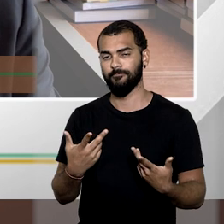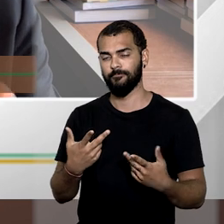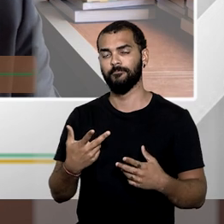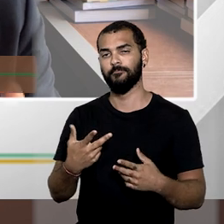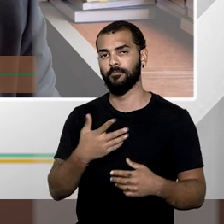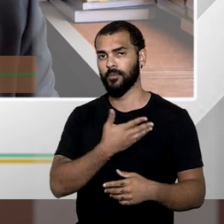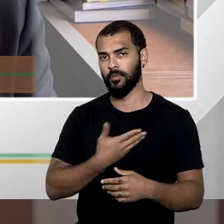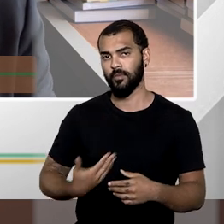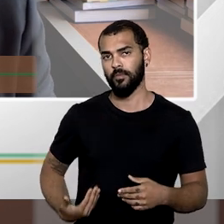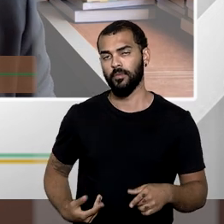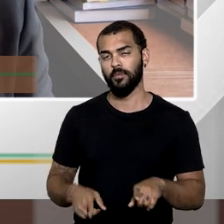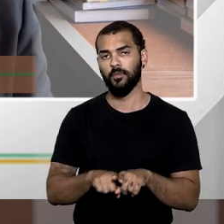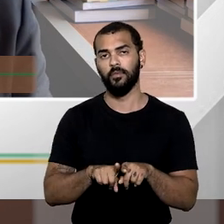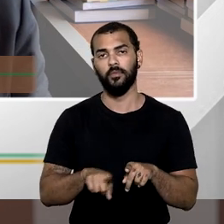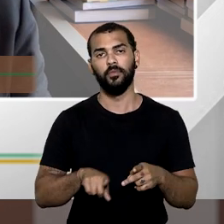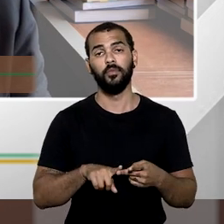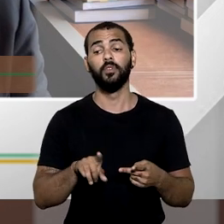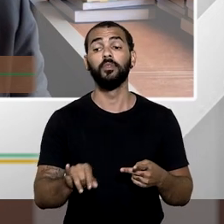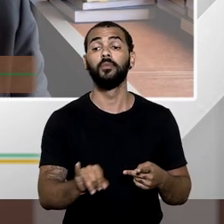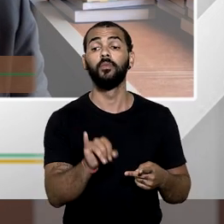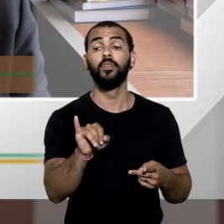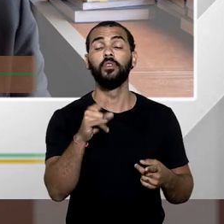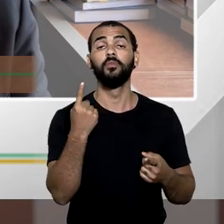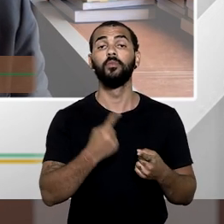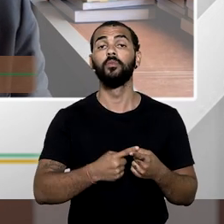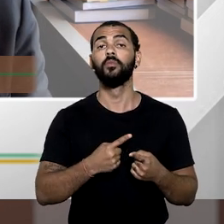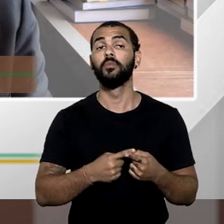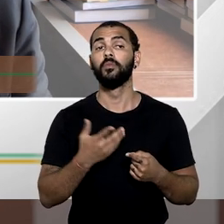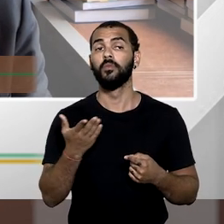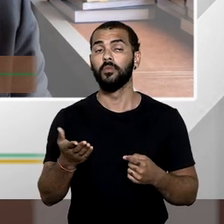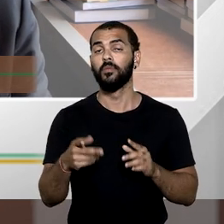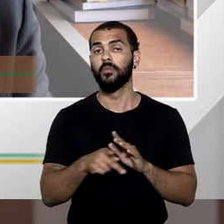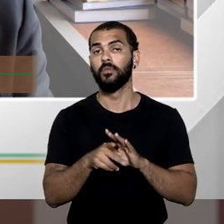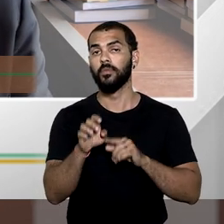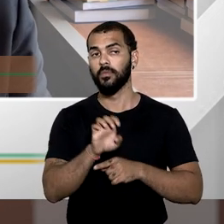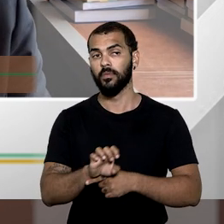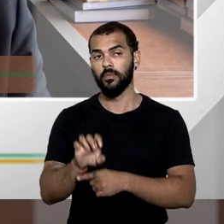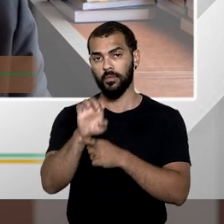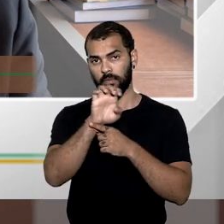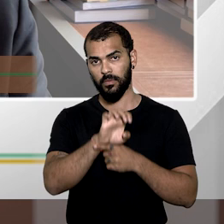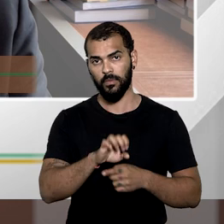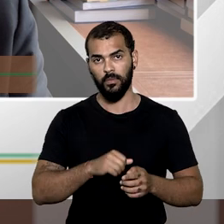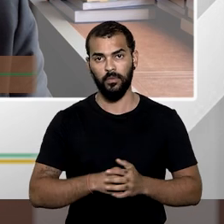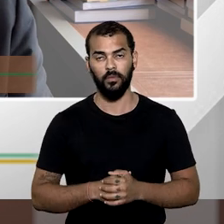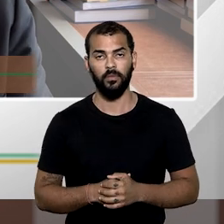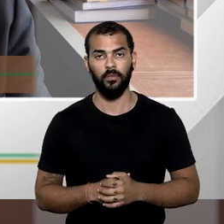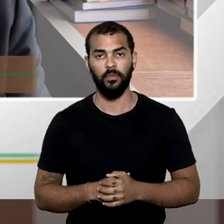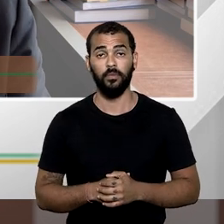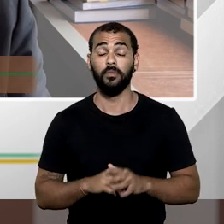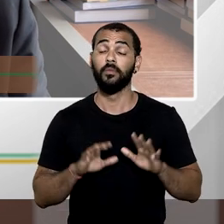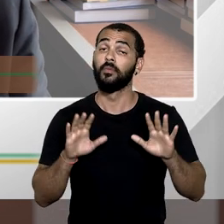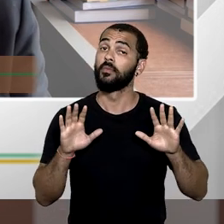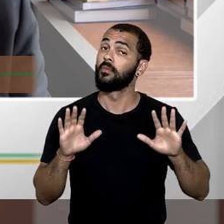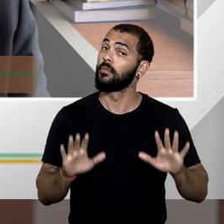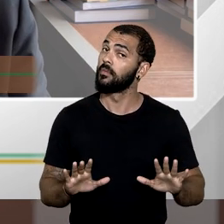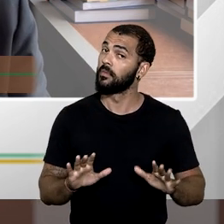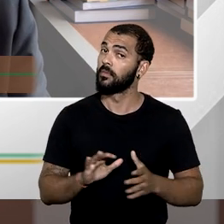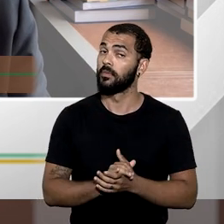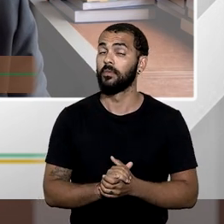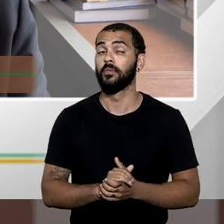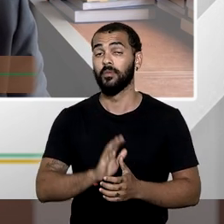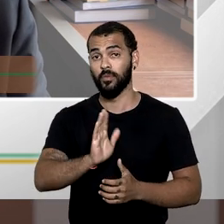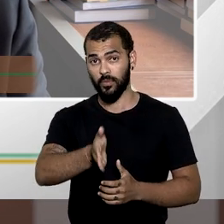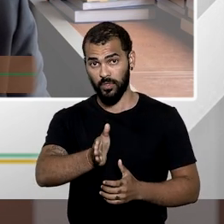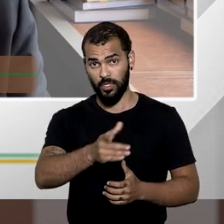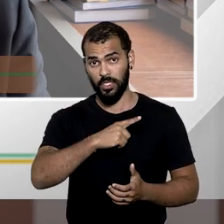importância daquele bem para o Estado, para a administração pública. Todavia, há casos já